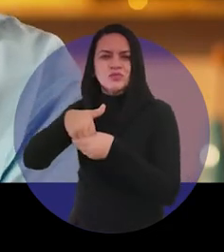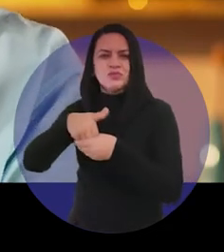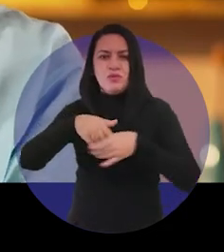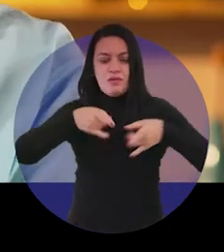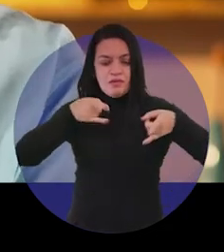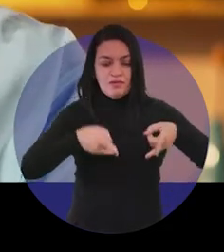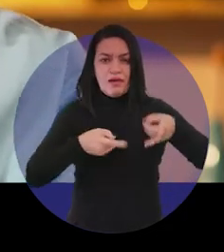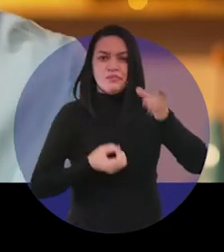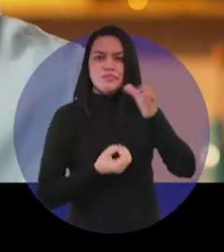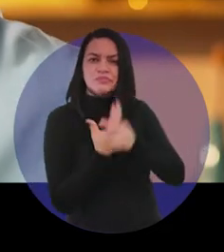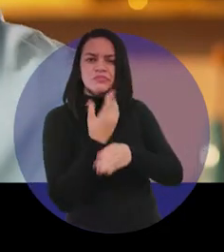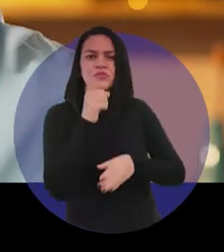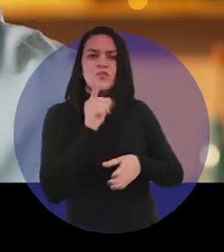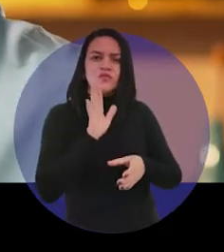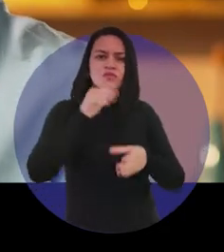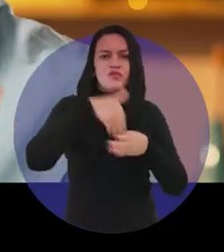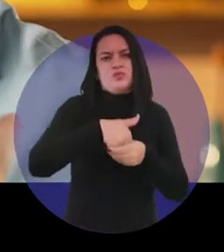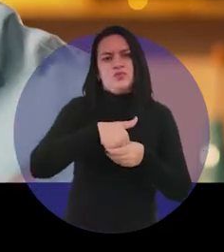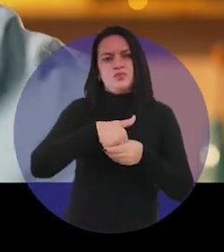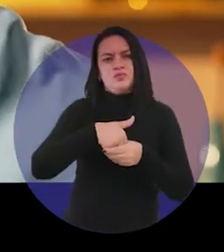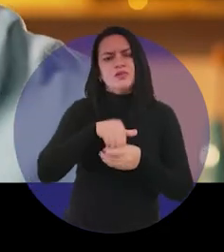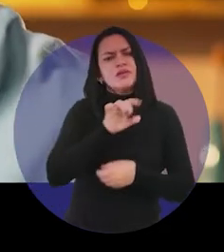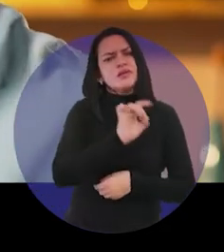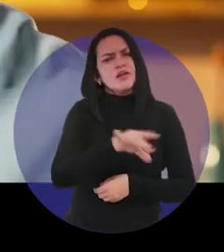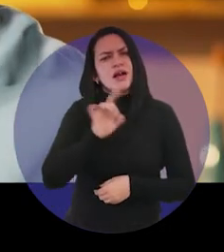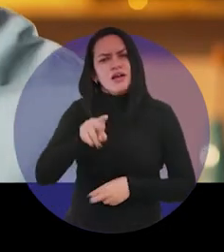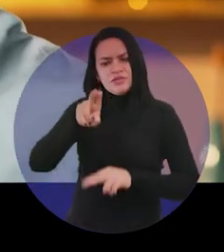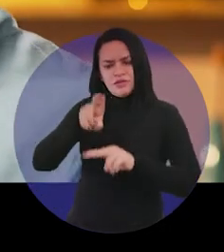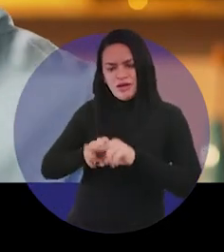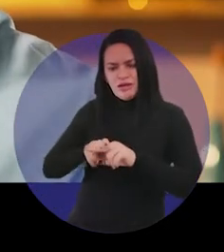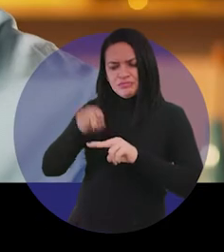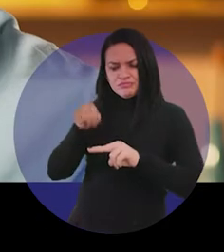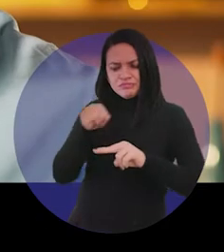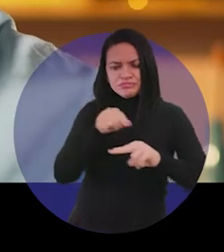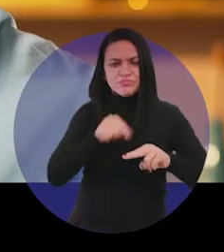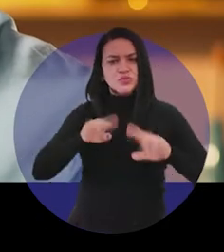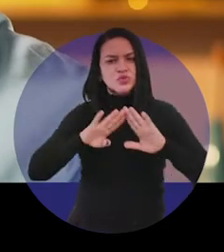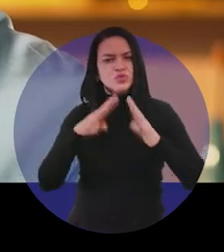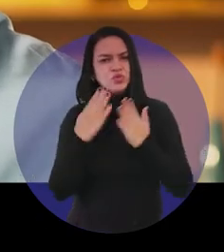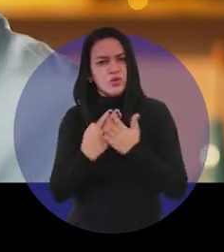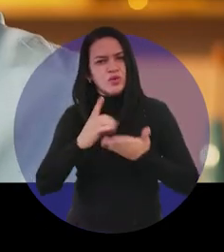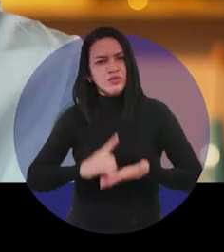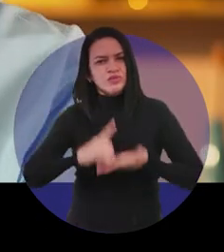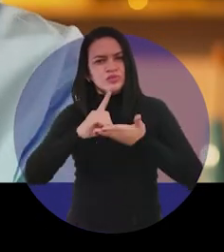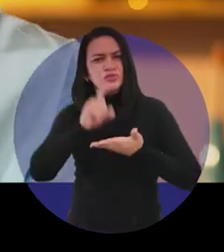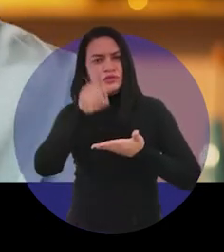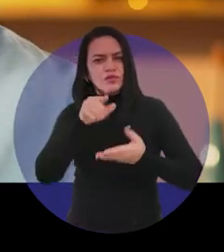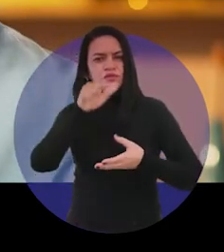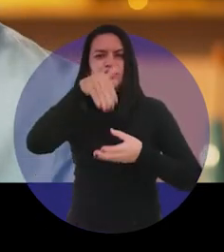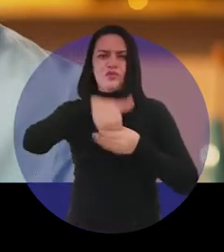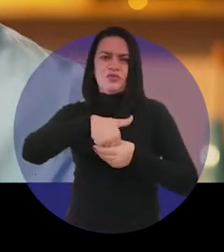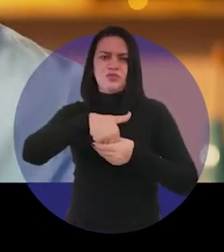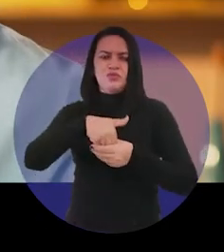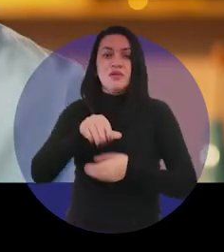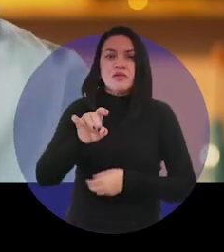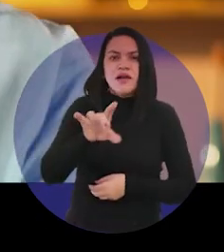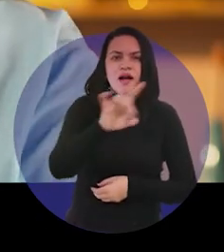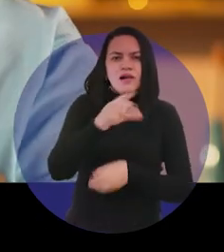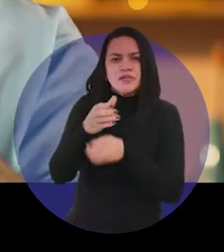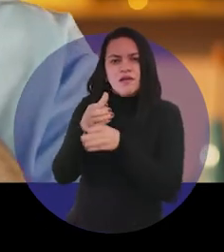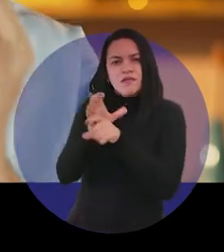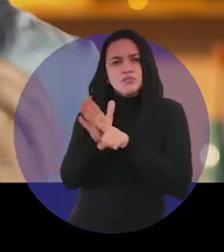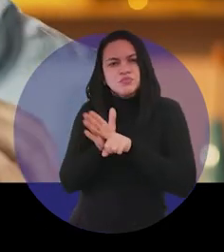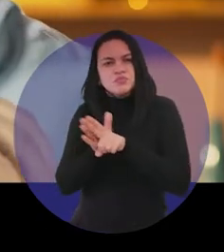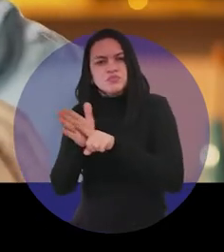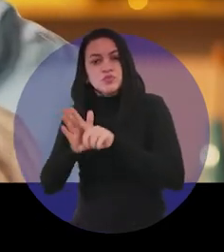Cada leito hospitalar que nós abrimos é feito de voto. Cada carteira de escola digna foi feita com voto. Cada